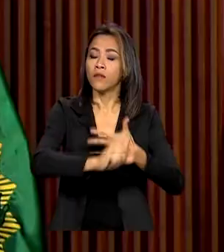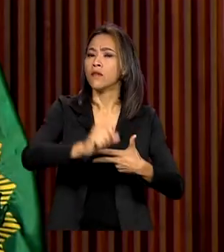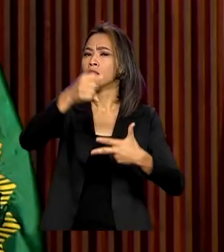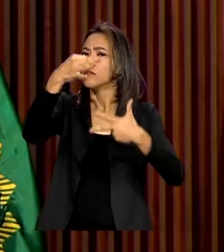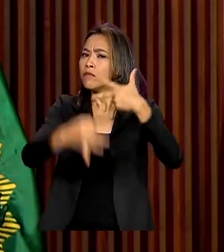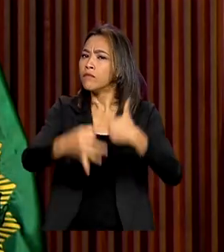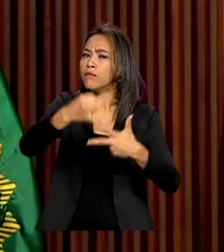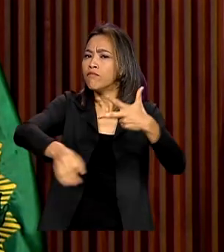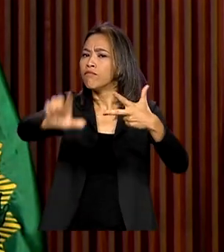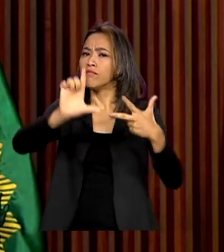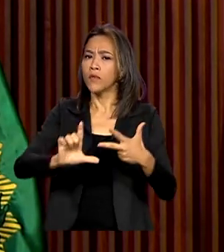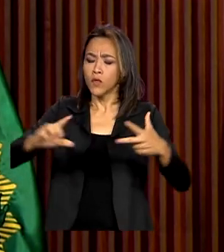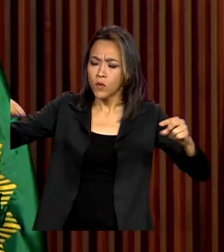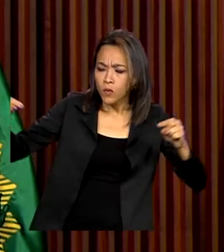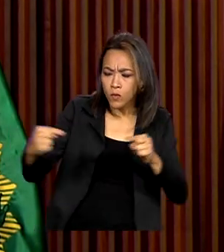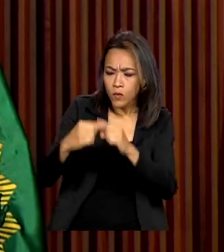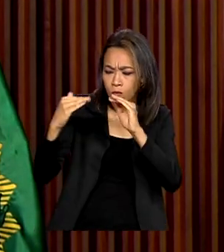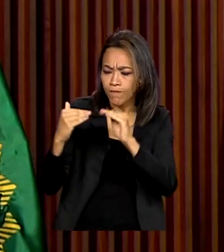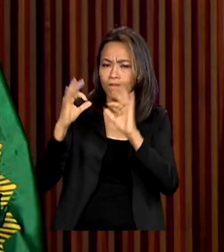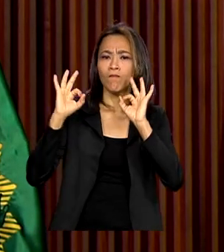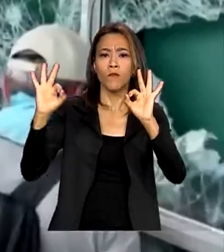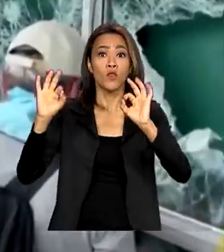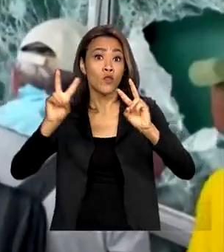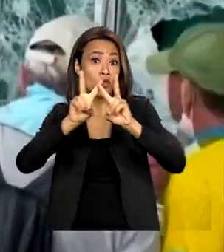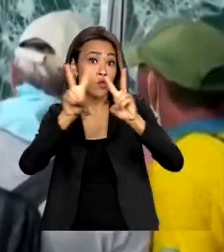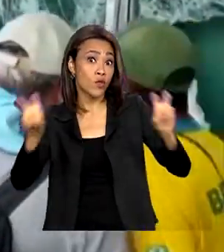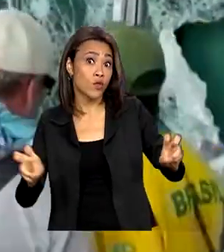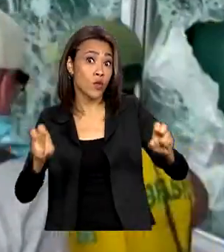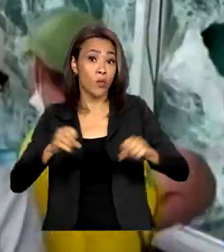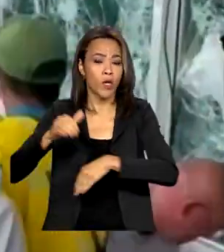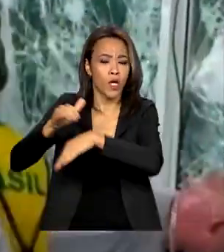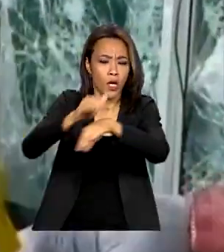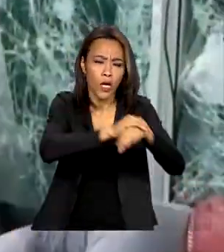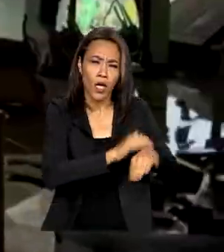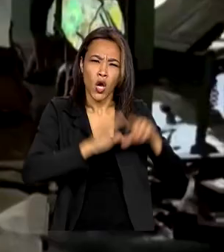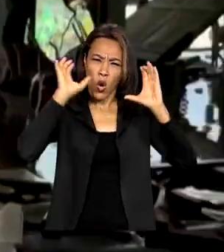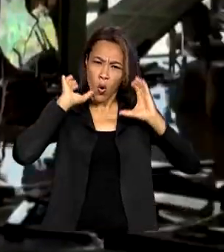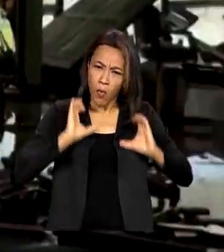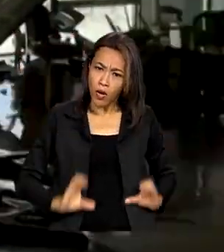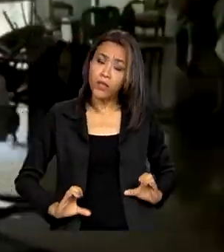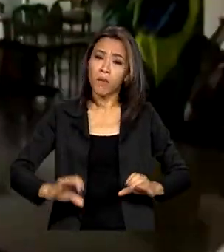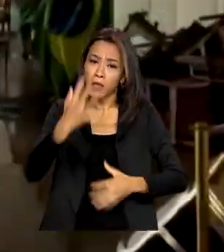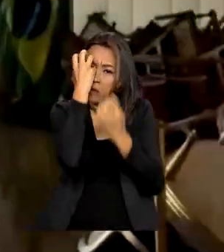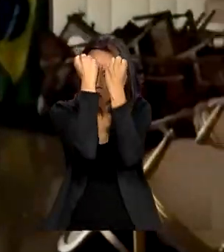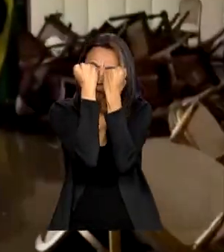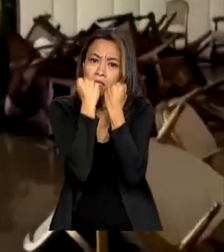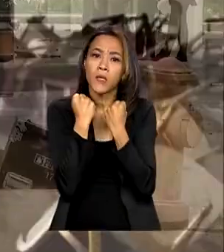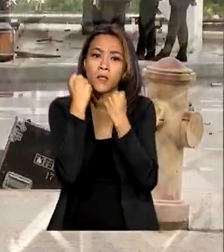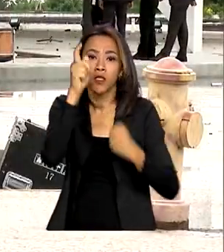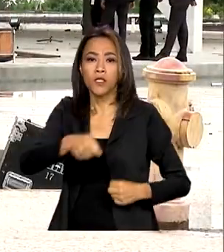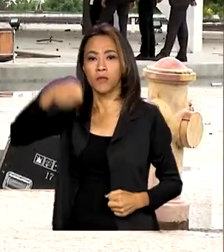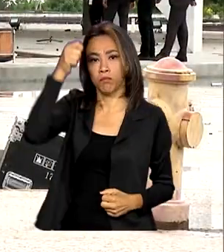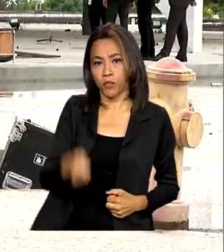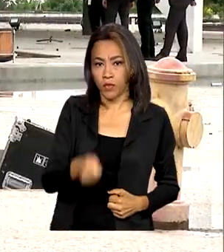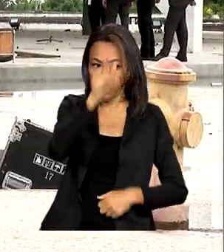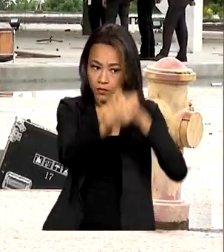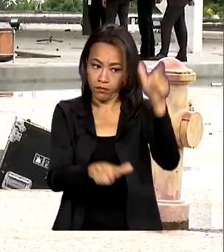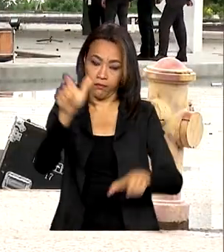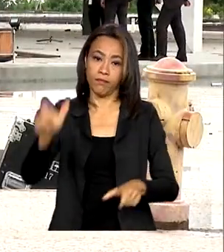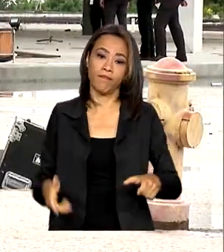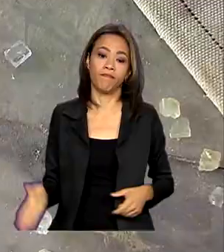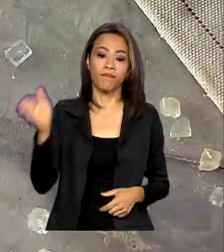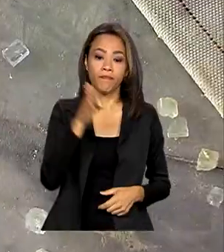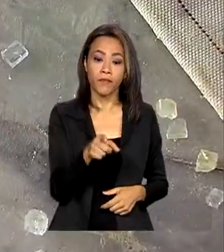Judiciário alinham discursos contra atos terroristas e reforçam punição aos envolvidos. Instituições